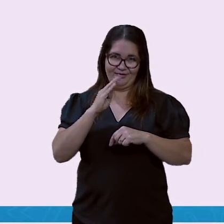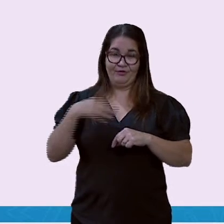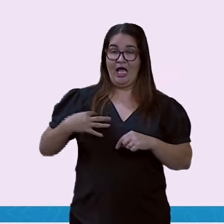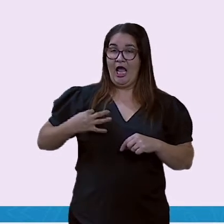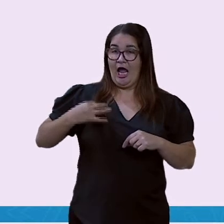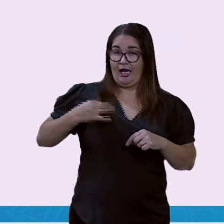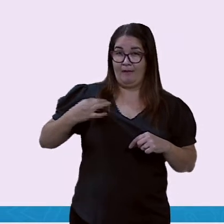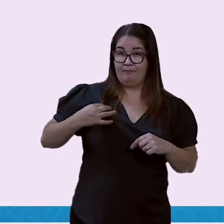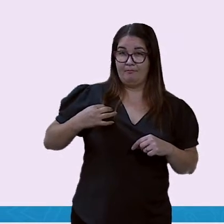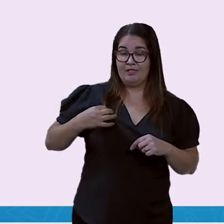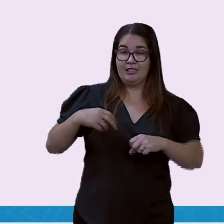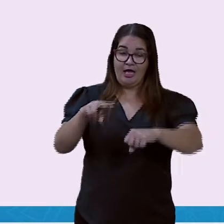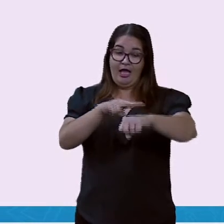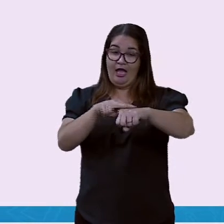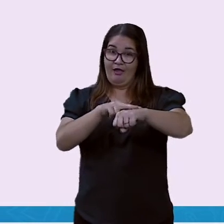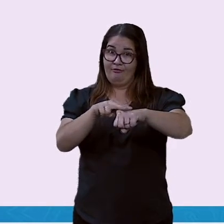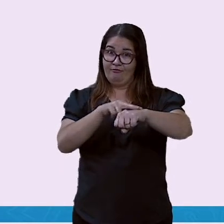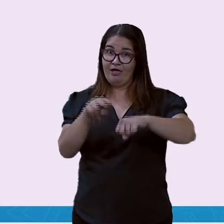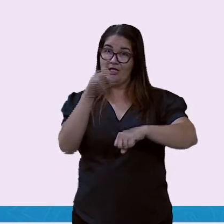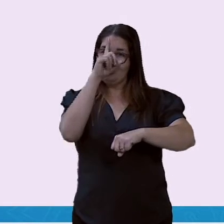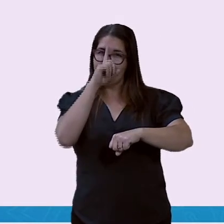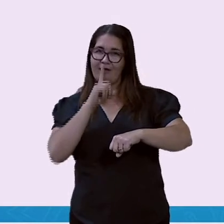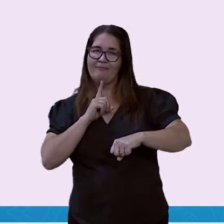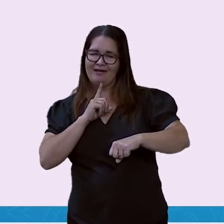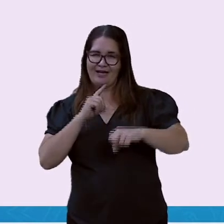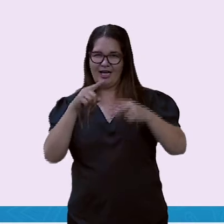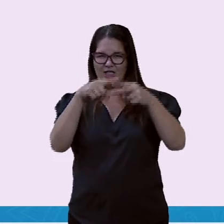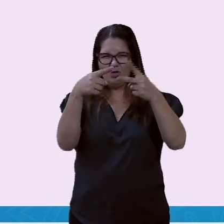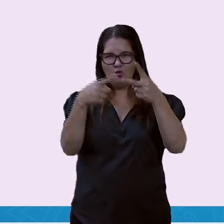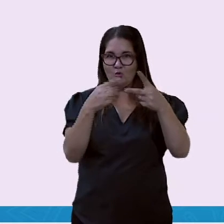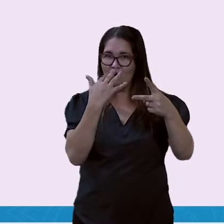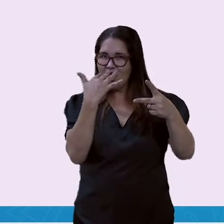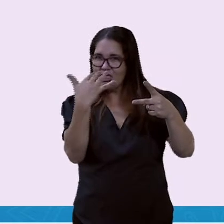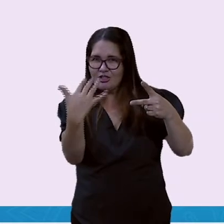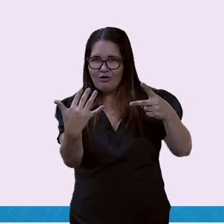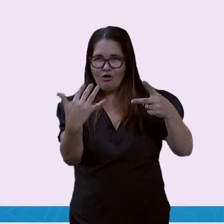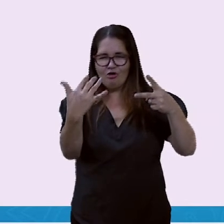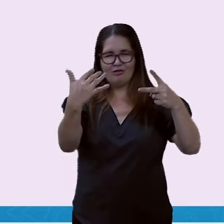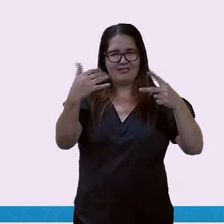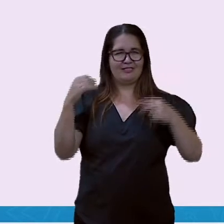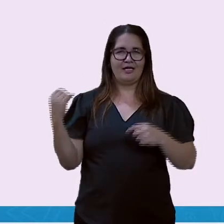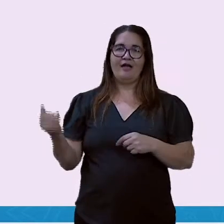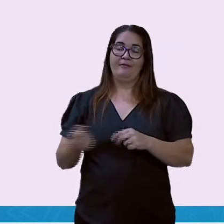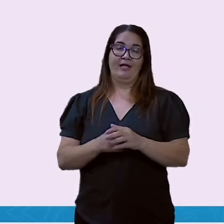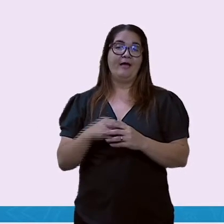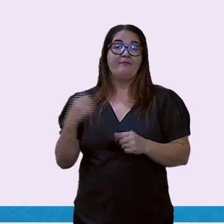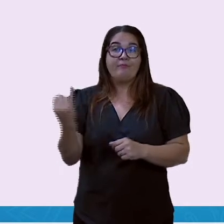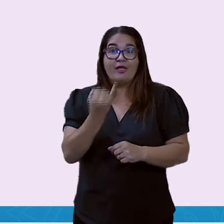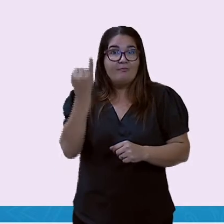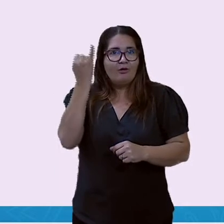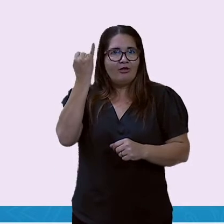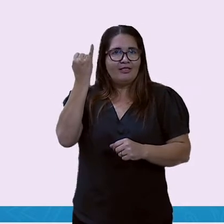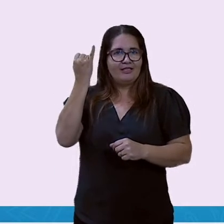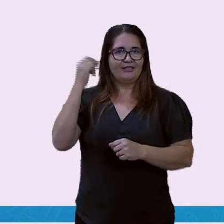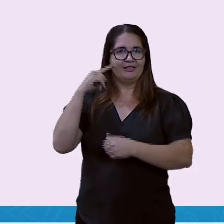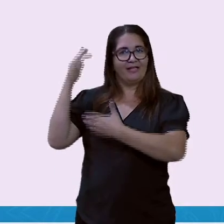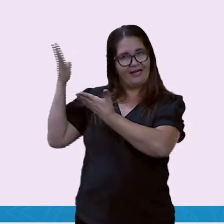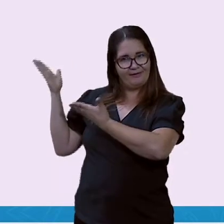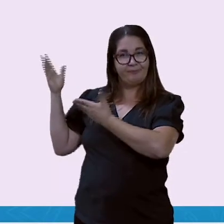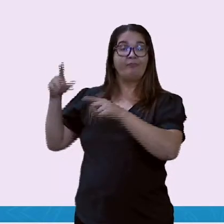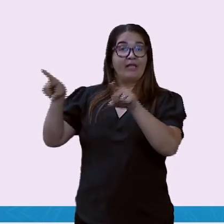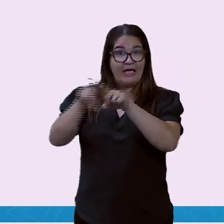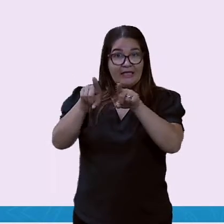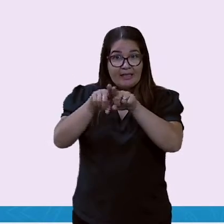peso, hein? Temos também aí o Peru com a La Incaica. É uma camisa branca e tem uma